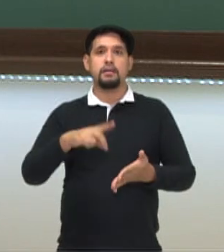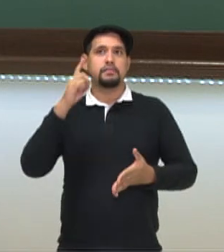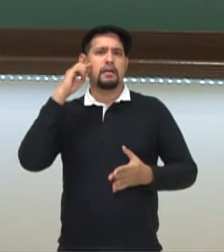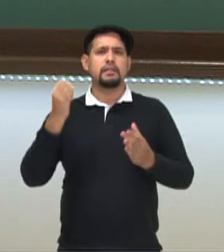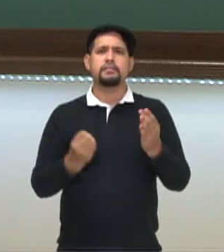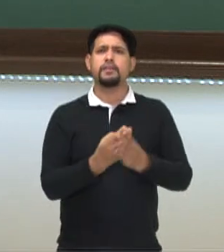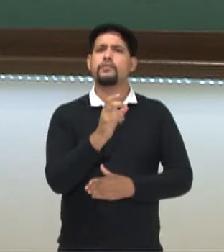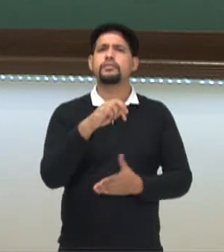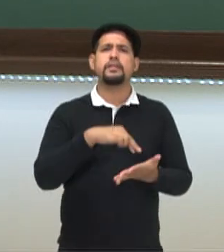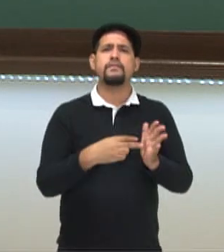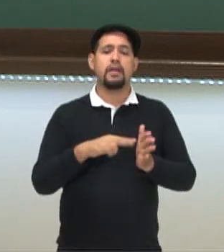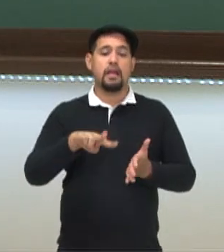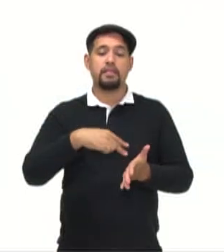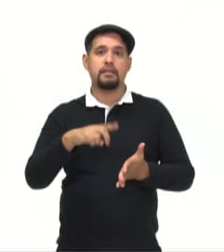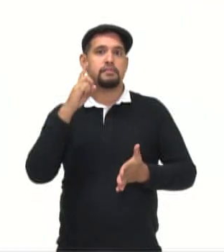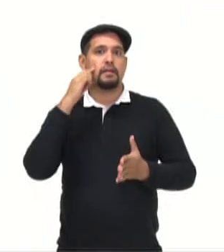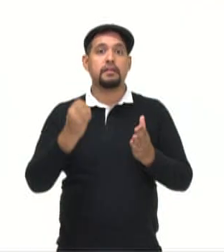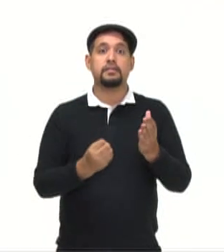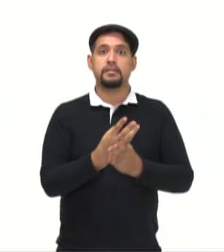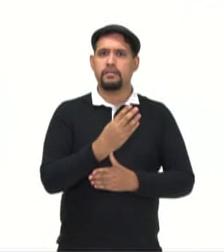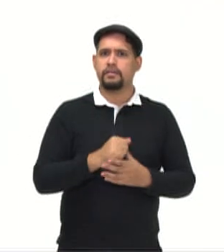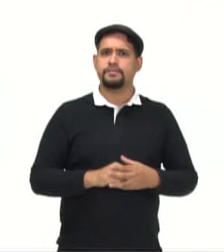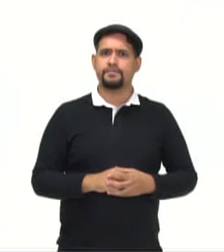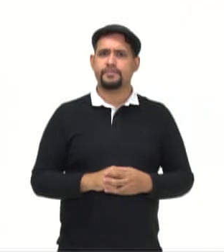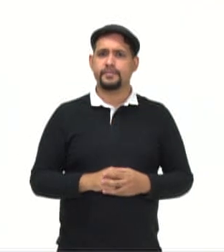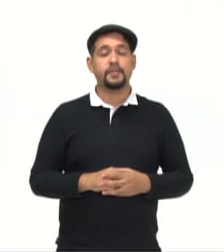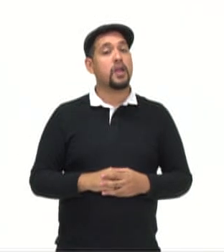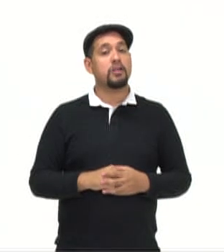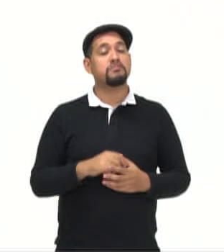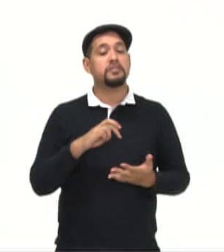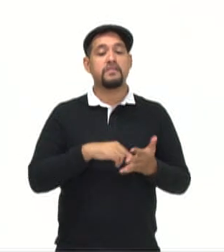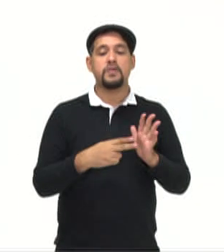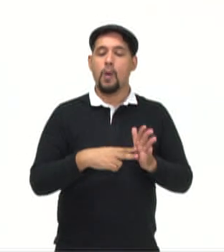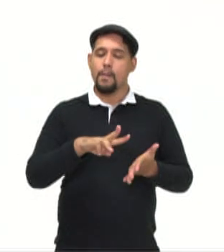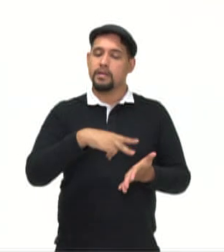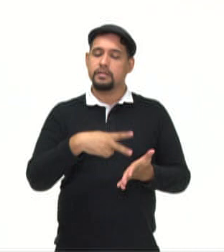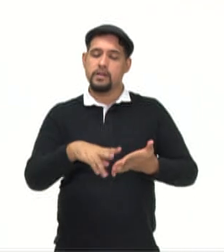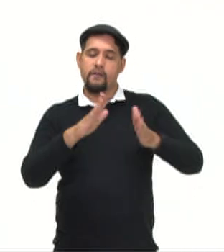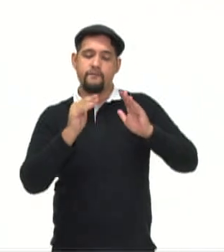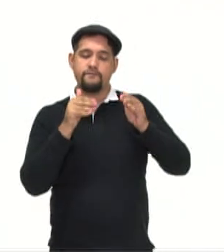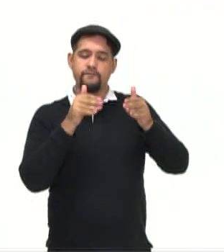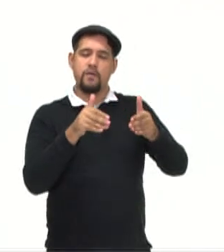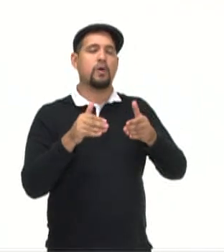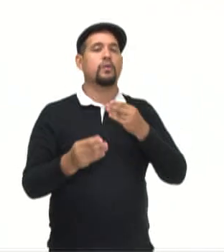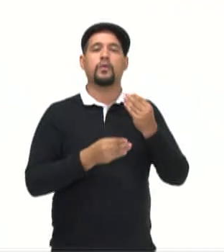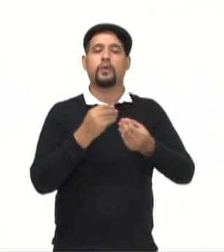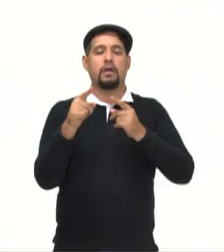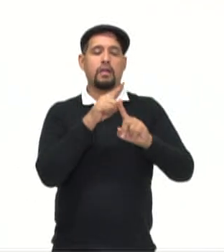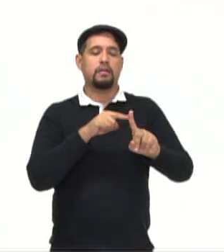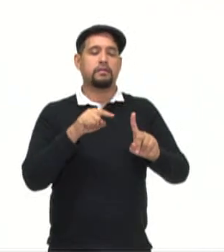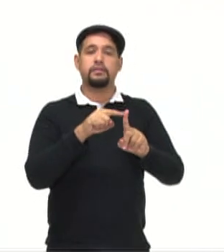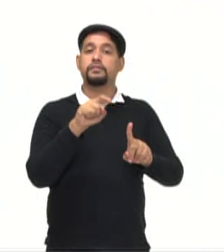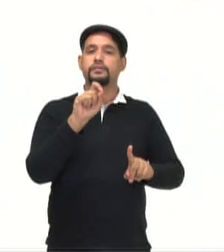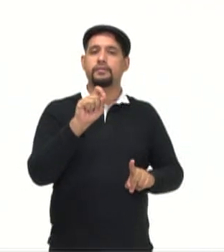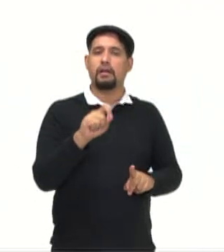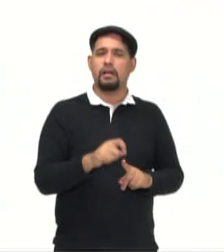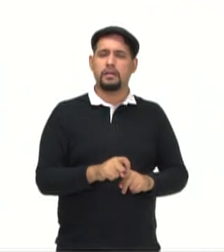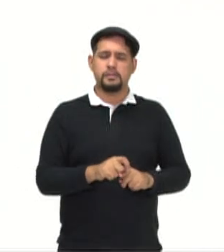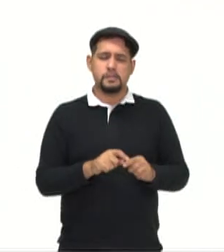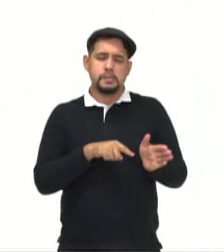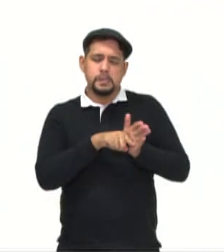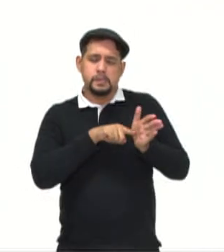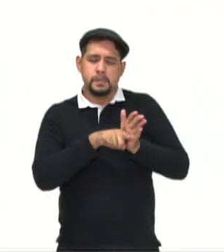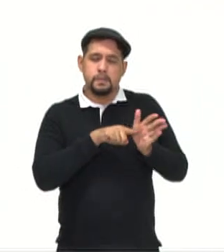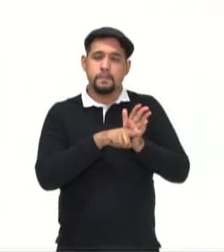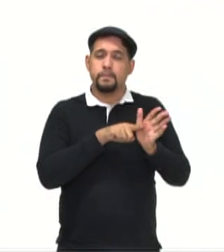O que é a dança criativa? É uma prática de dança que tem o foco voltado para instigar